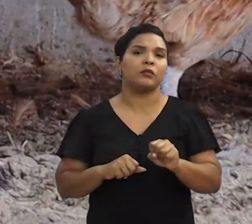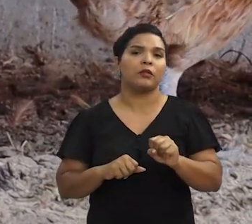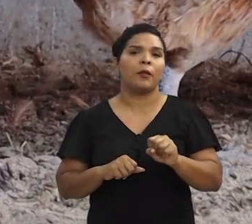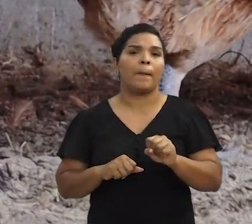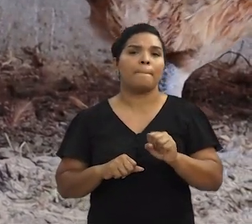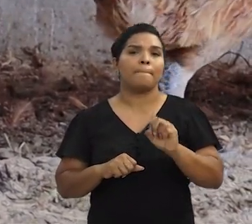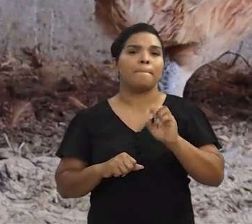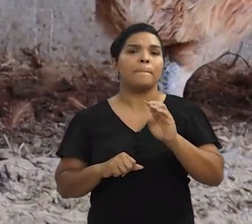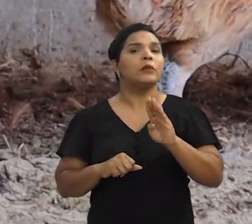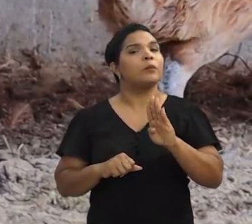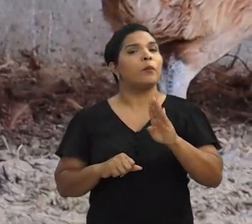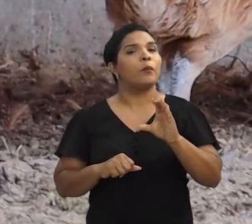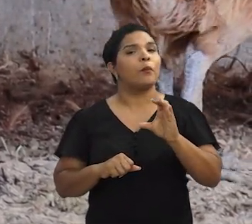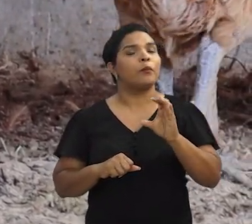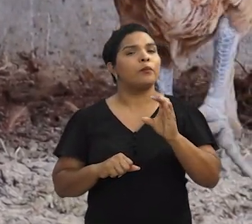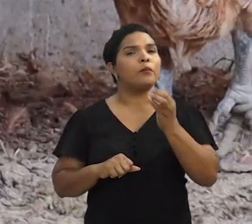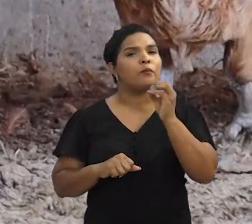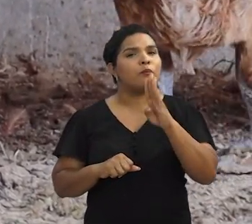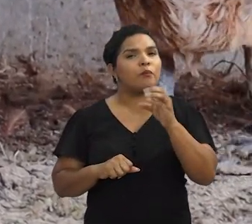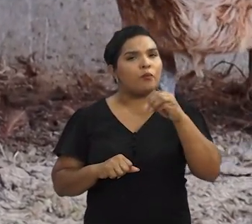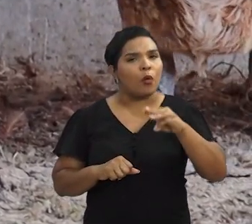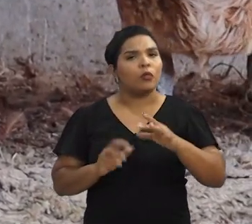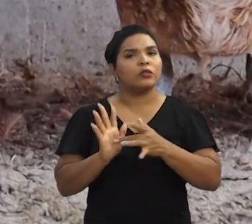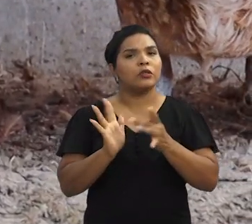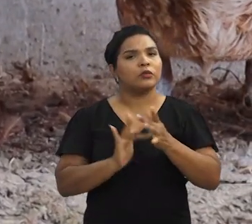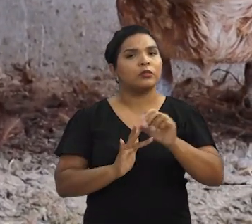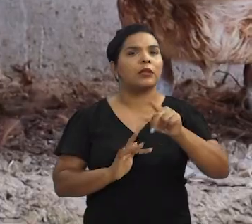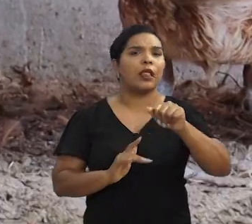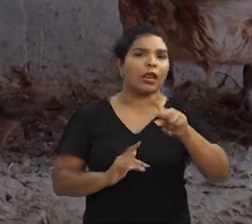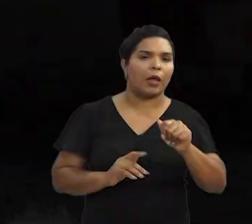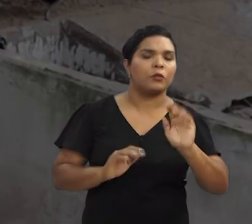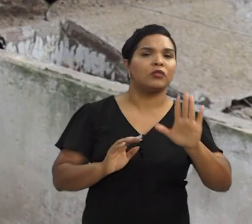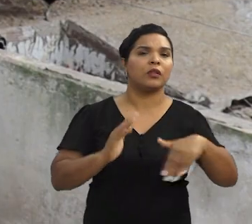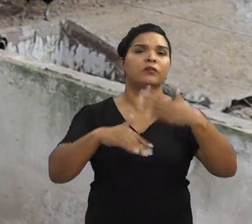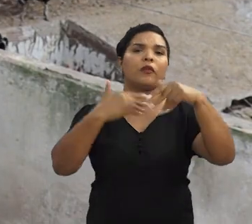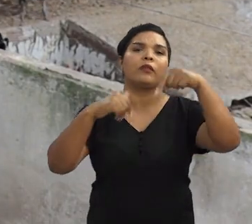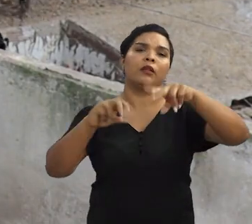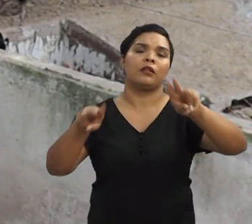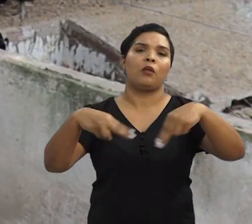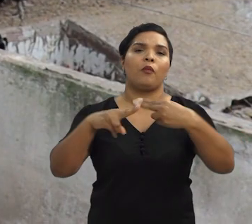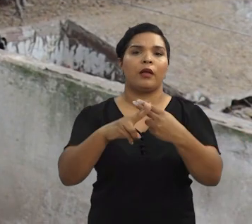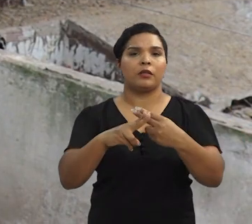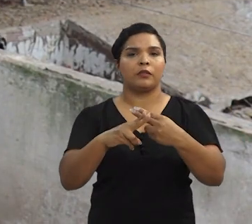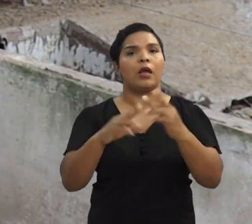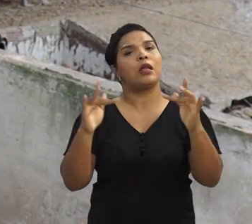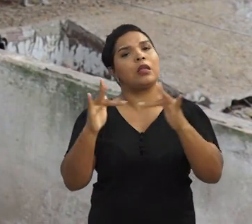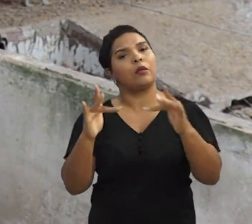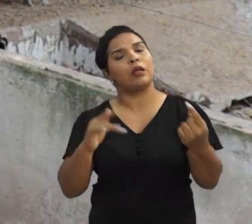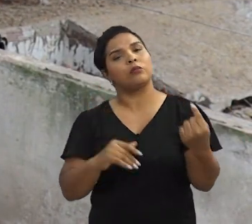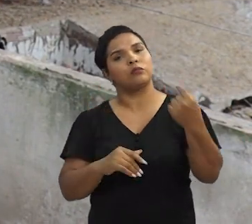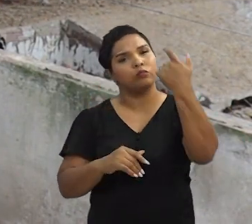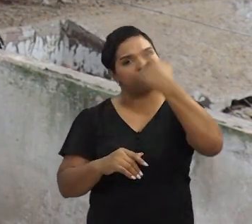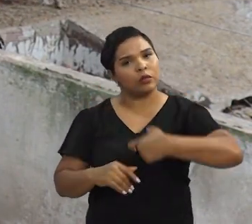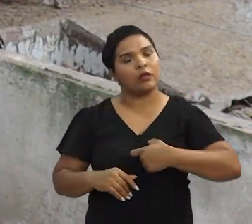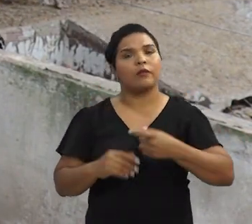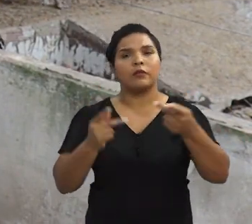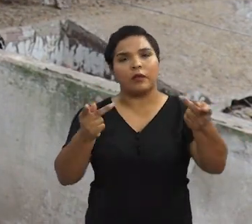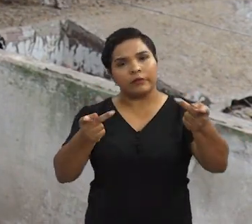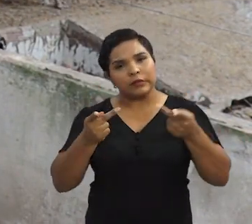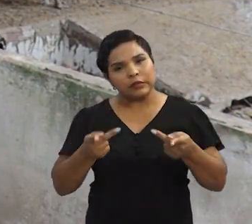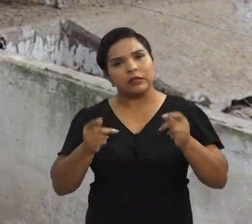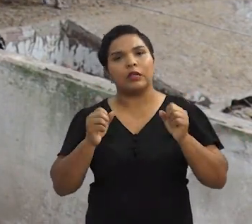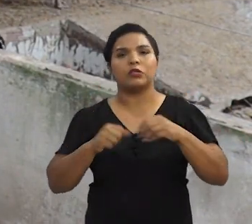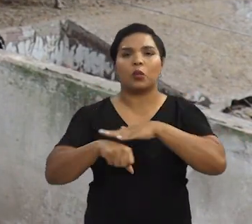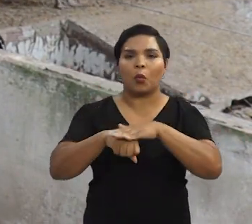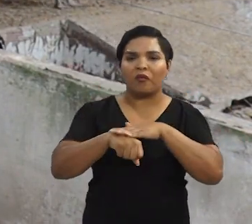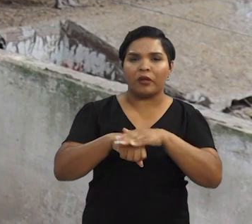Jesus da Lapa até a região Sul até Ilhéus. Tudo oriundo já desse material que a desenvolve aqui na OES. Basta a pessoa entrar em contato com a gente vem fazer